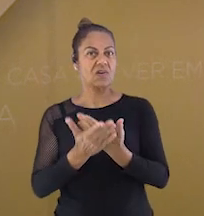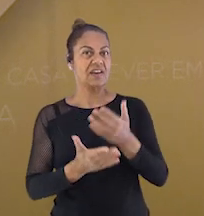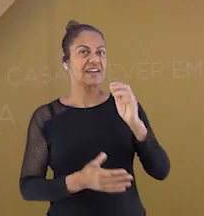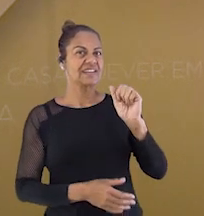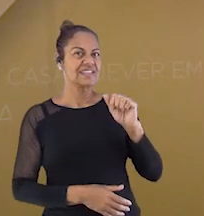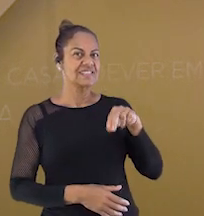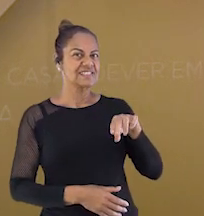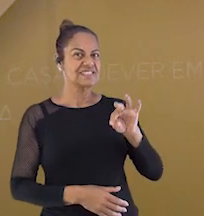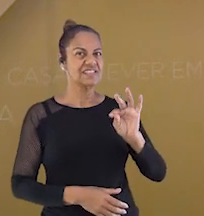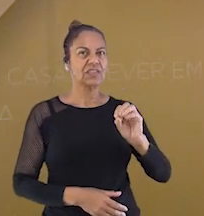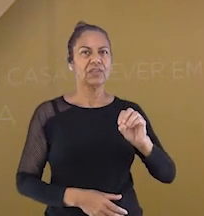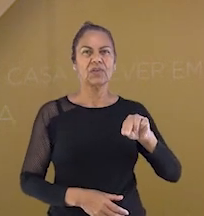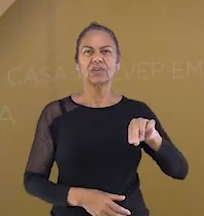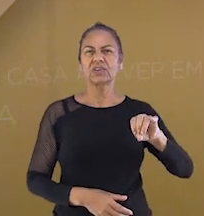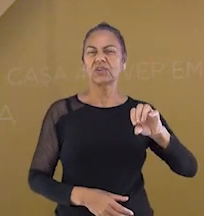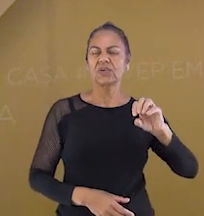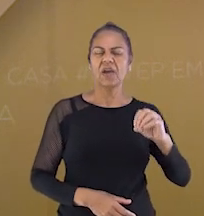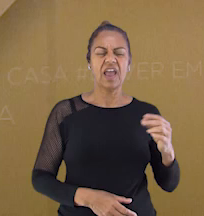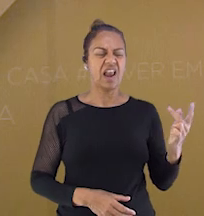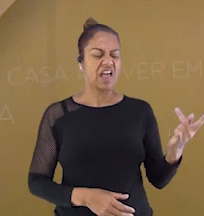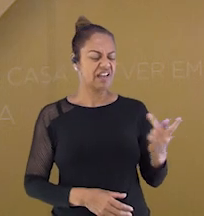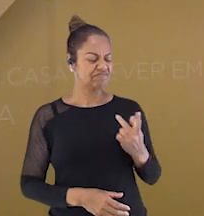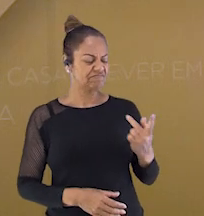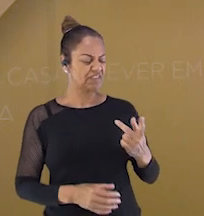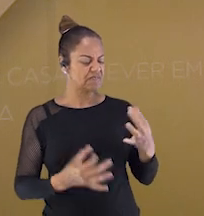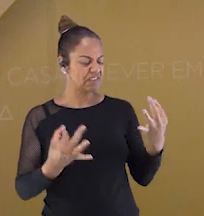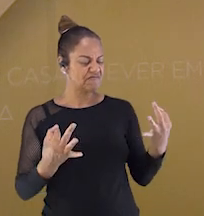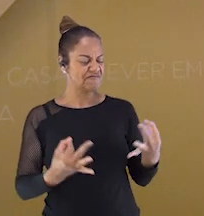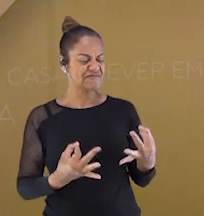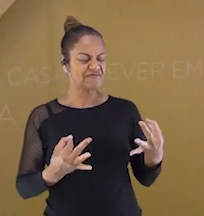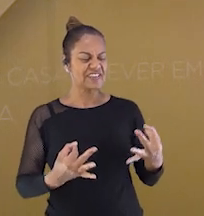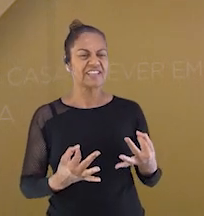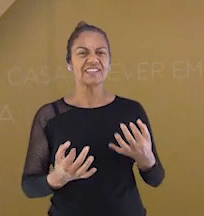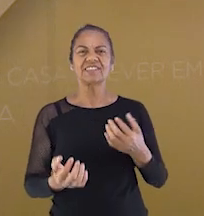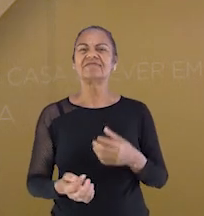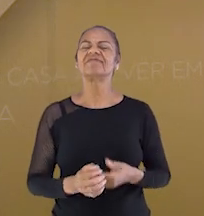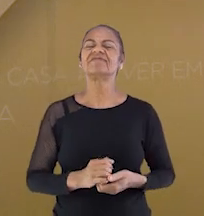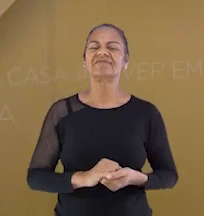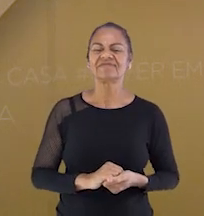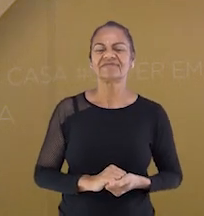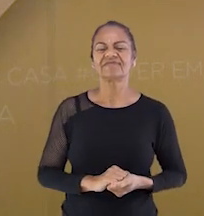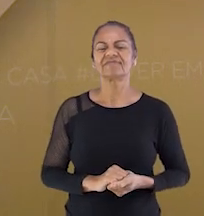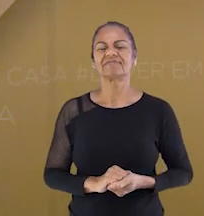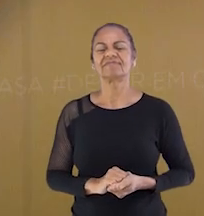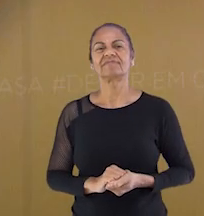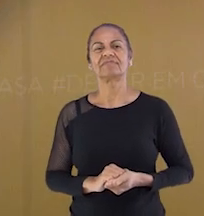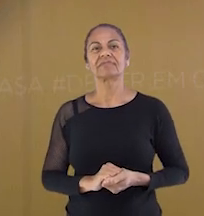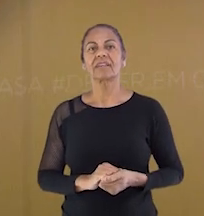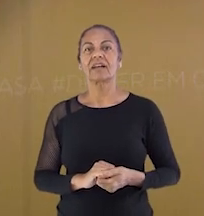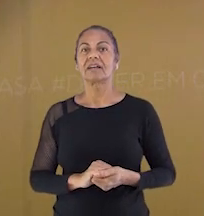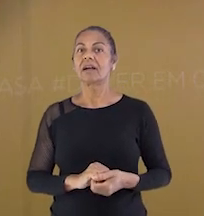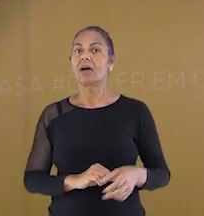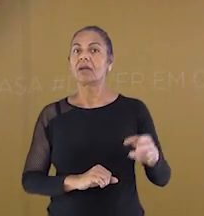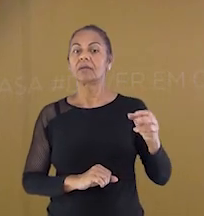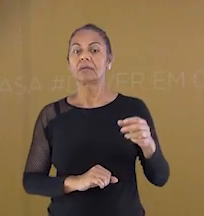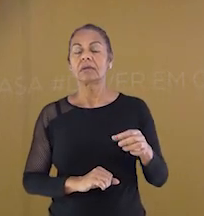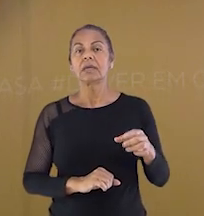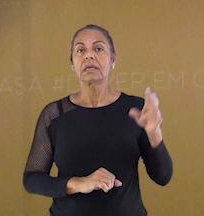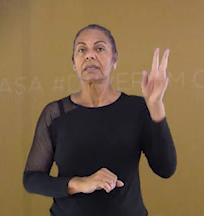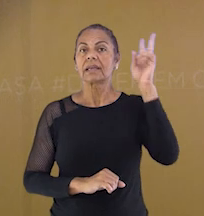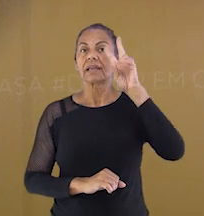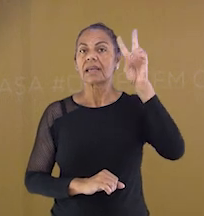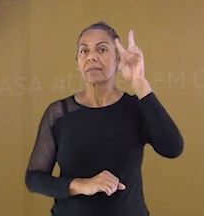Esteves. Foi uma excelente companheira. Nesse nosso jogo. Ah, e